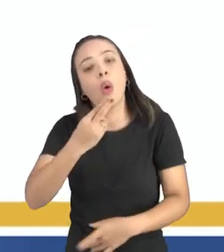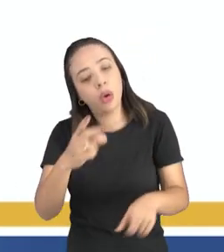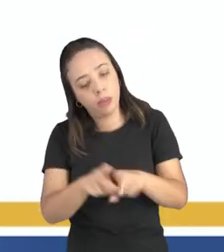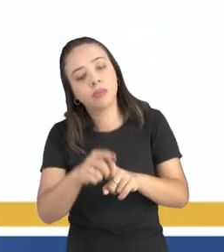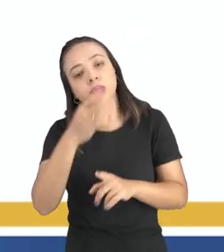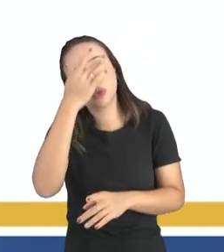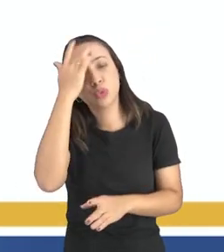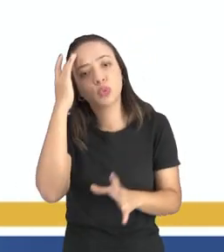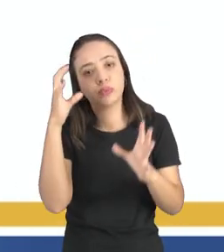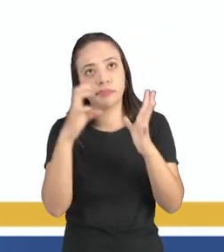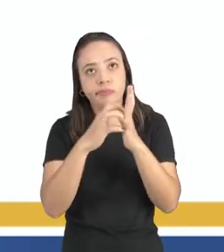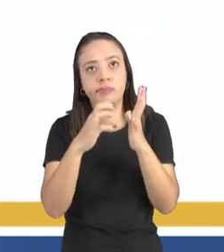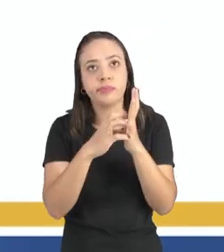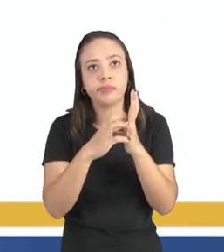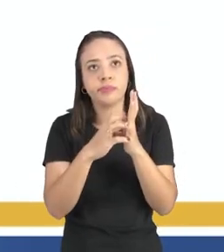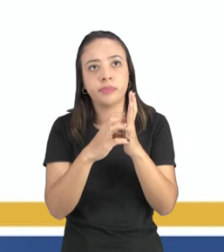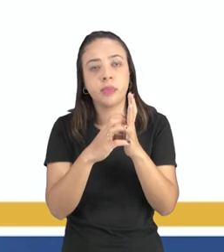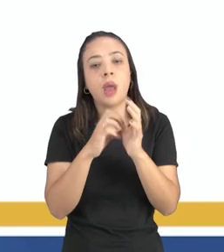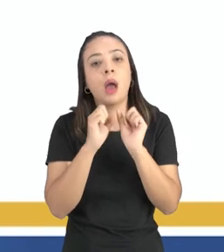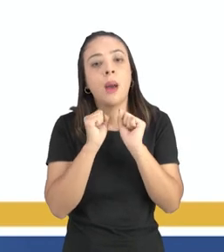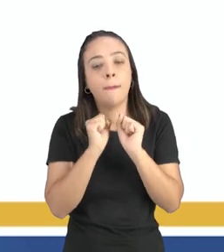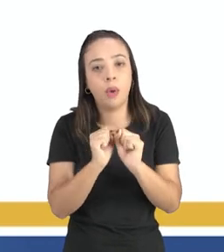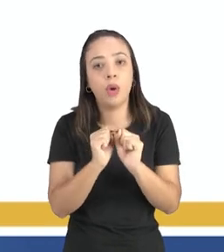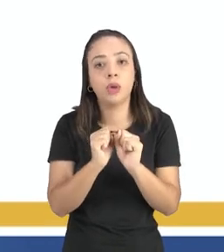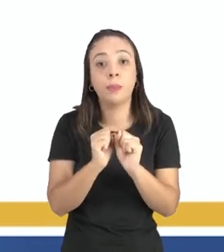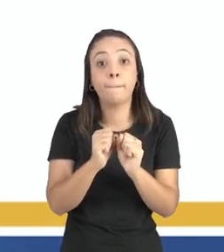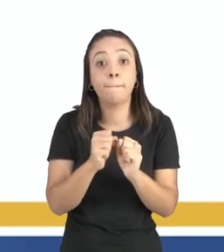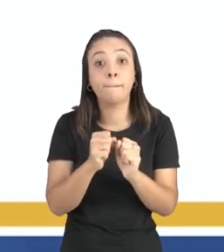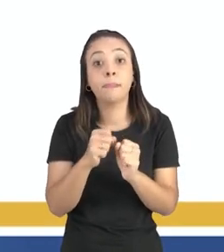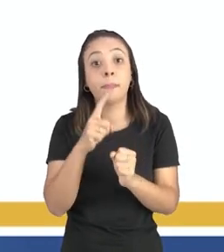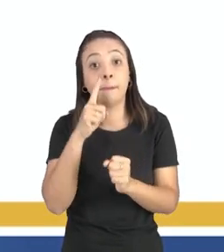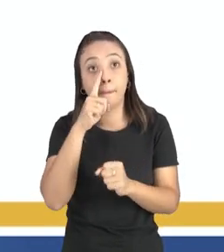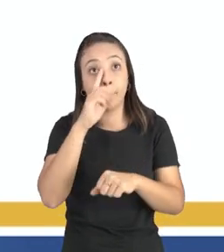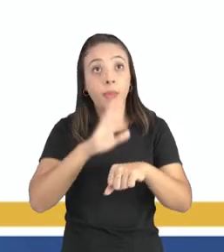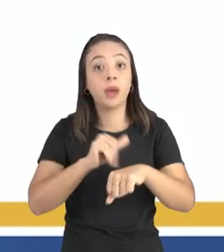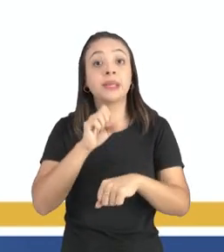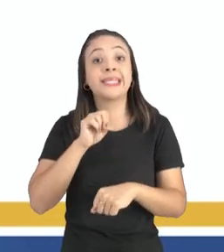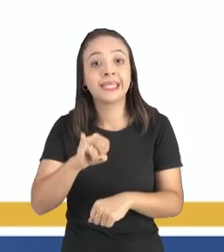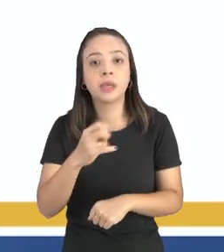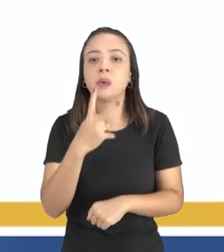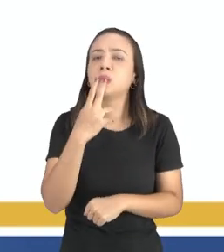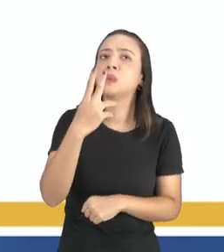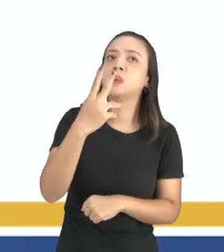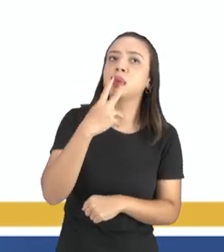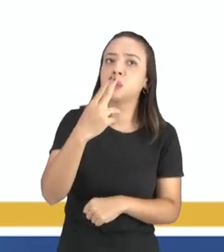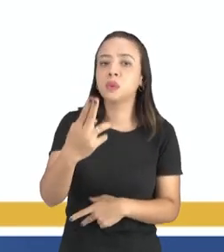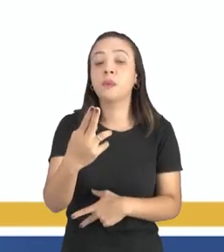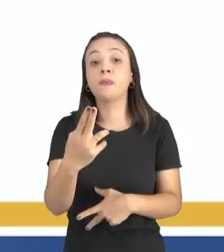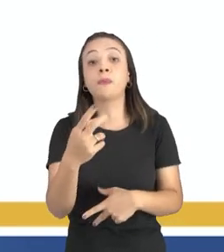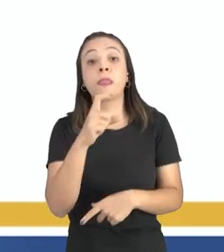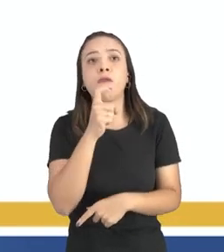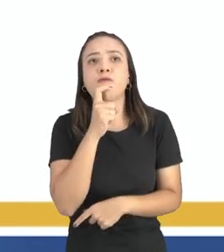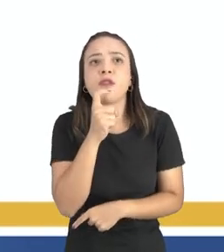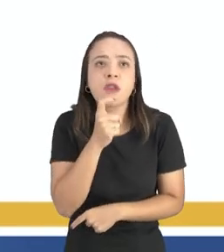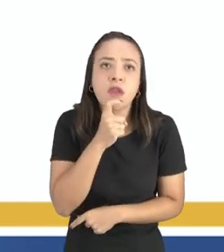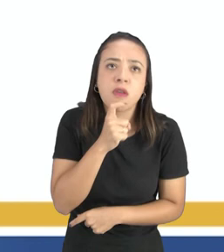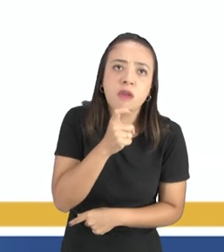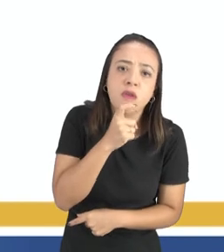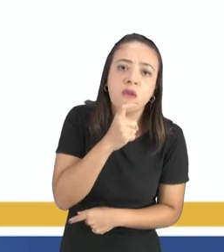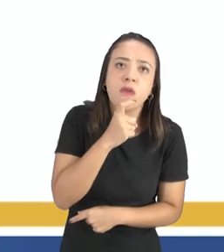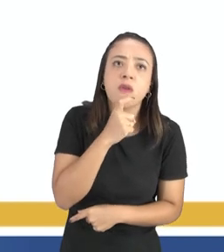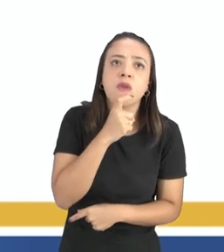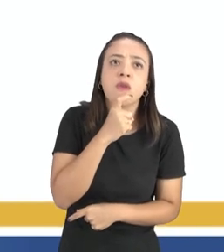ela vai se agravar através do uso excessivo de cigarro clima frio ou úmido poluição pó ou poeira ar